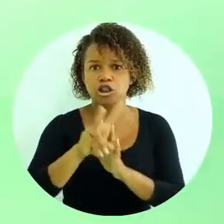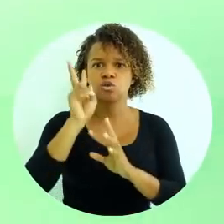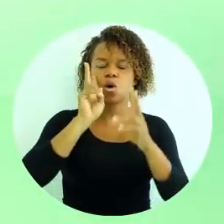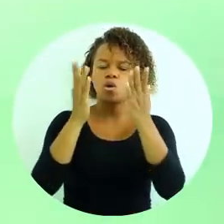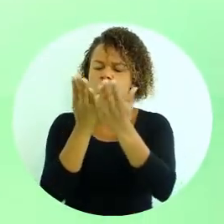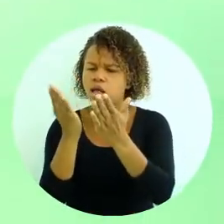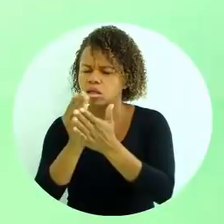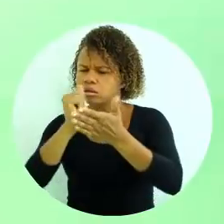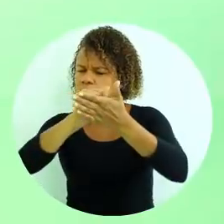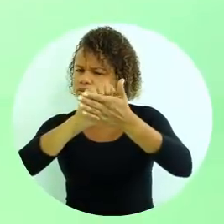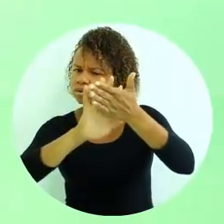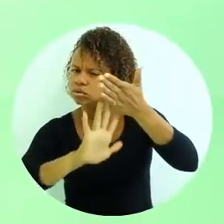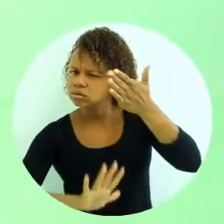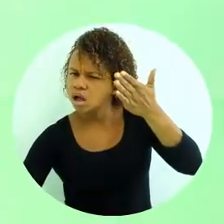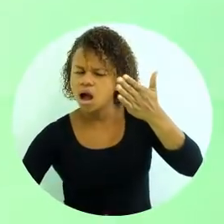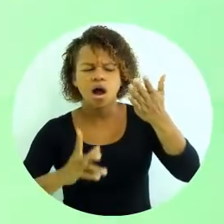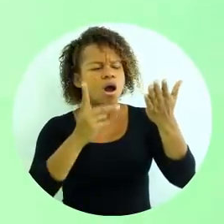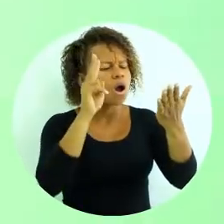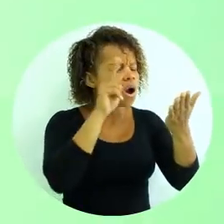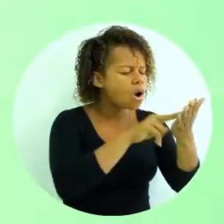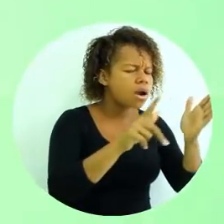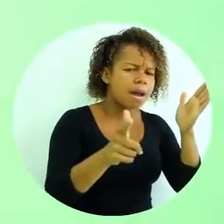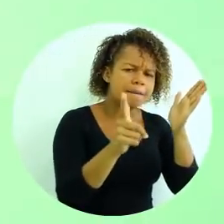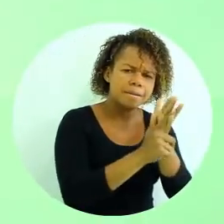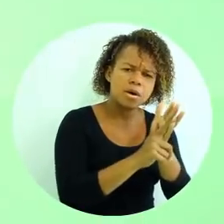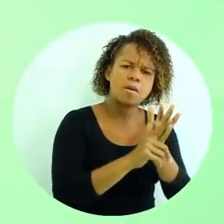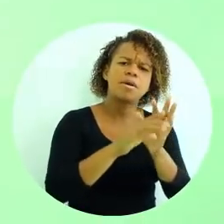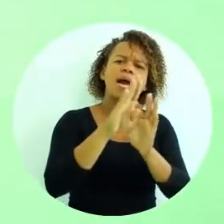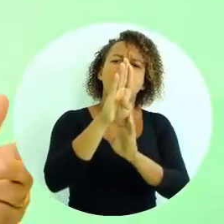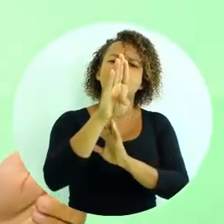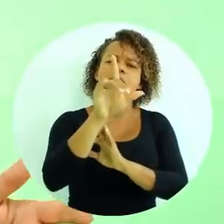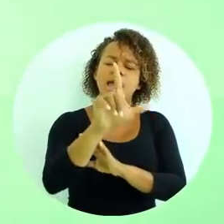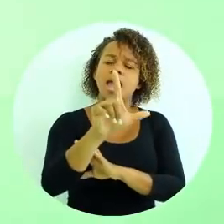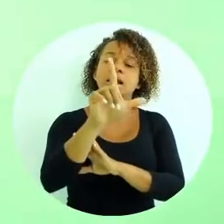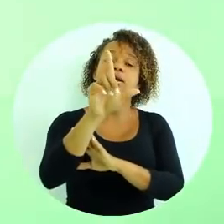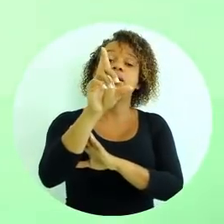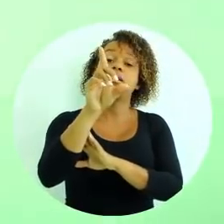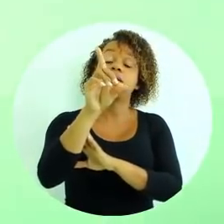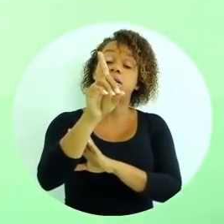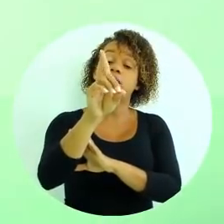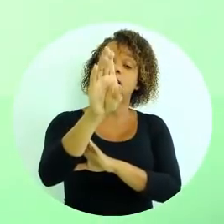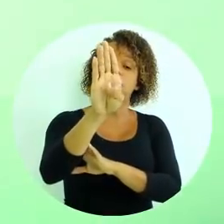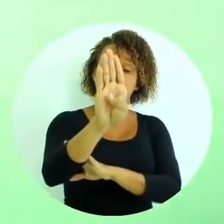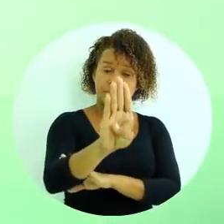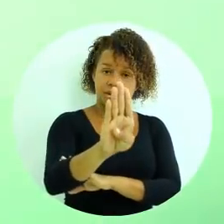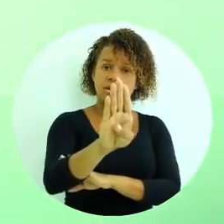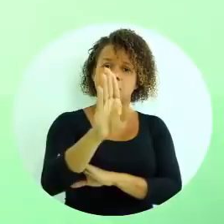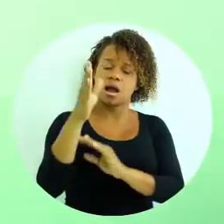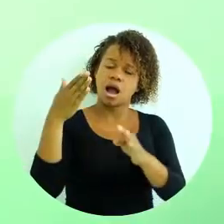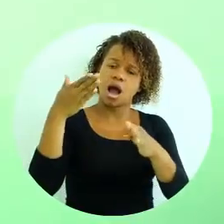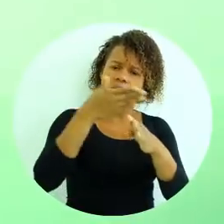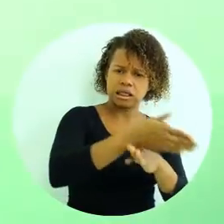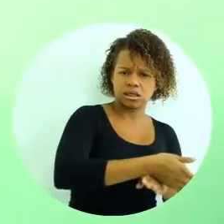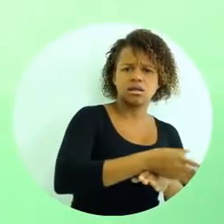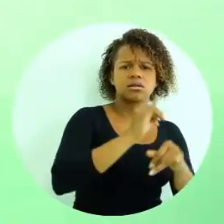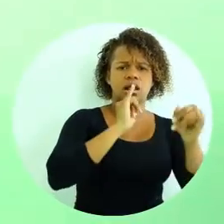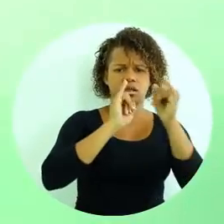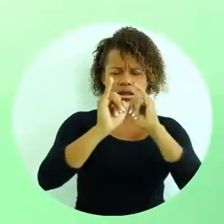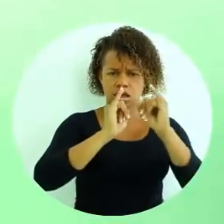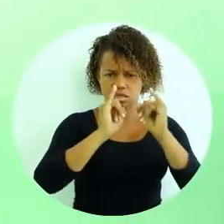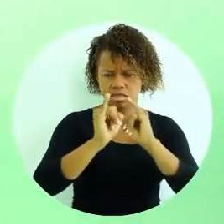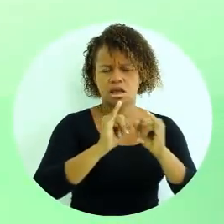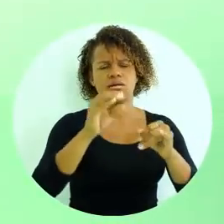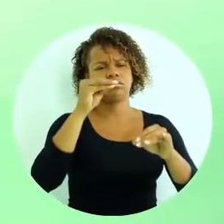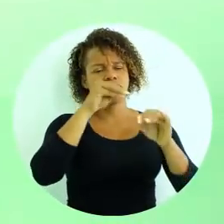então pesquisem, olhem o caderno de atividades, olhem a própria LDB, vocês podem acessar